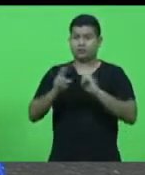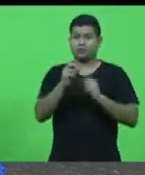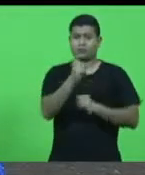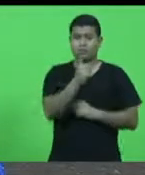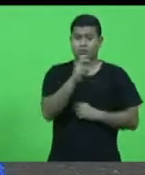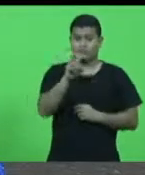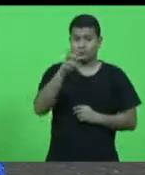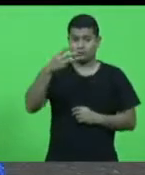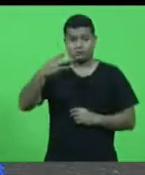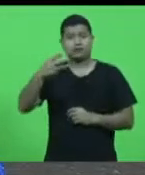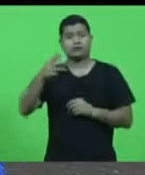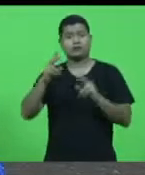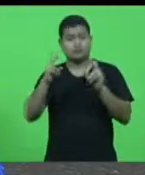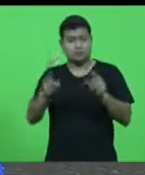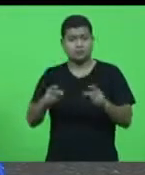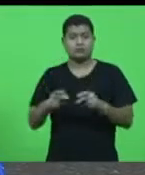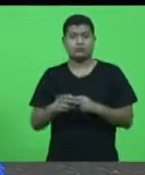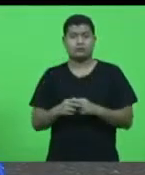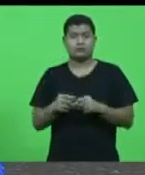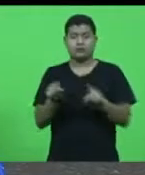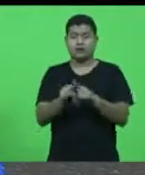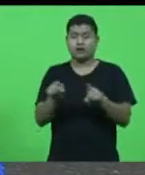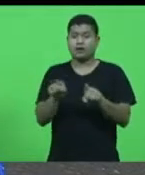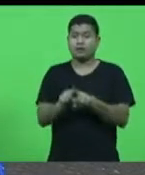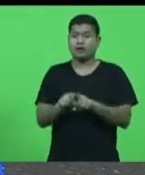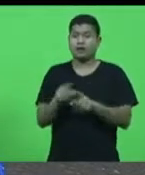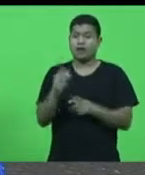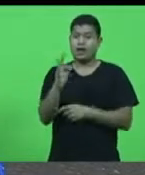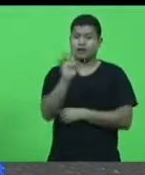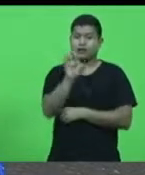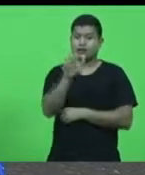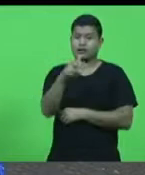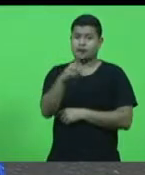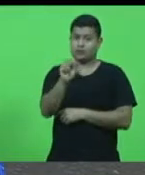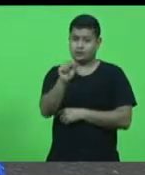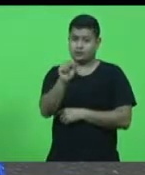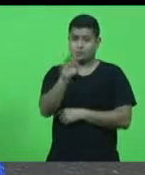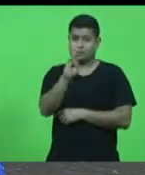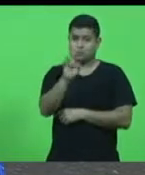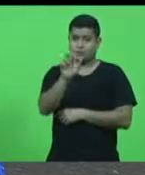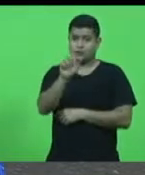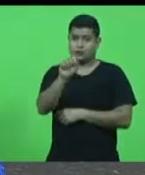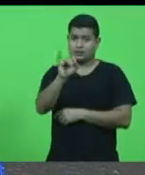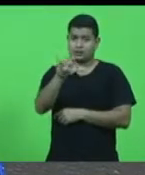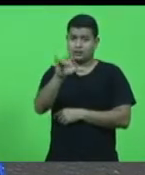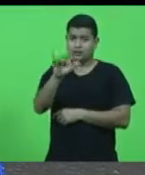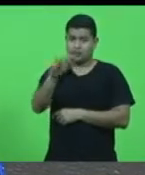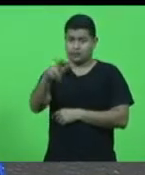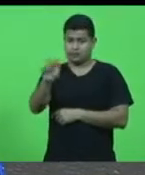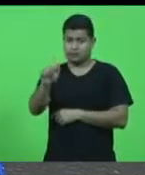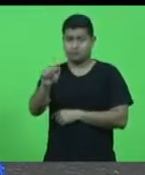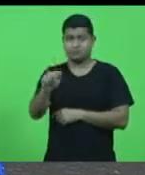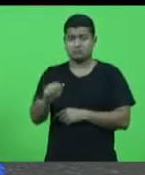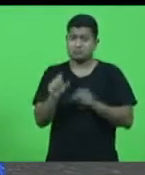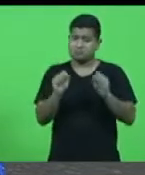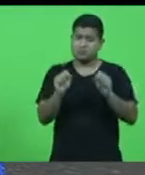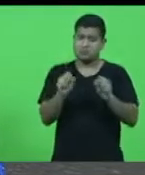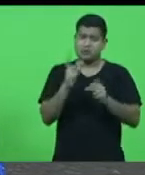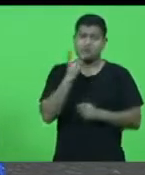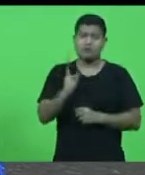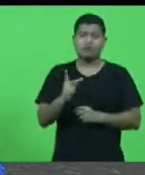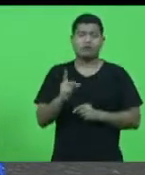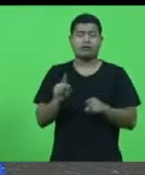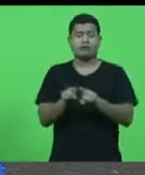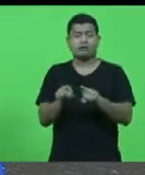e a transbrasiliana, poderia também falar dos projetos